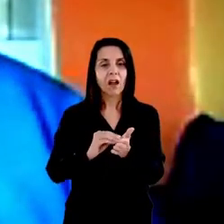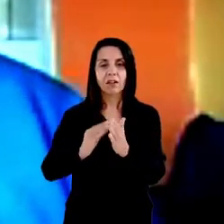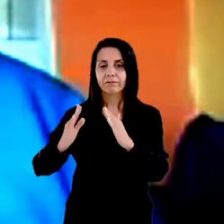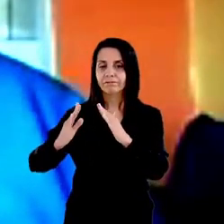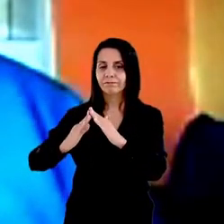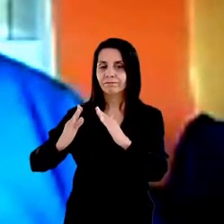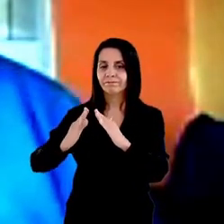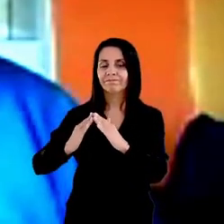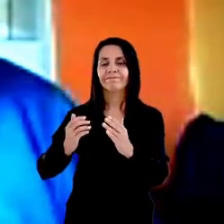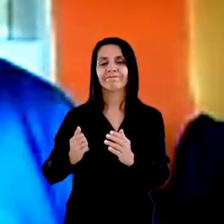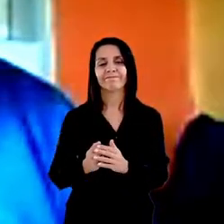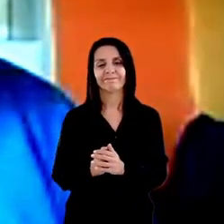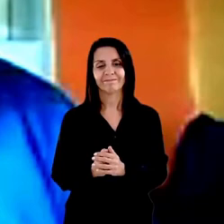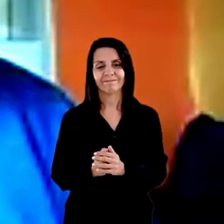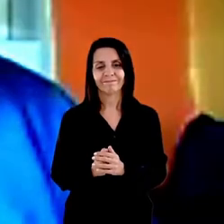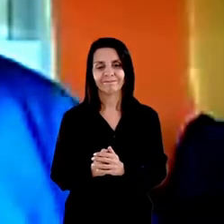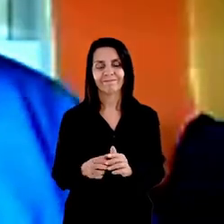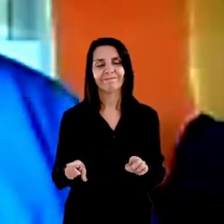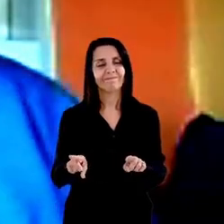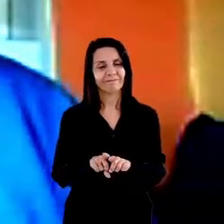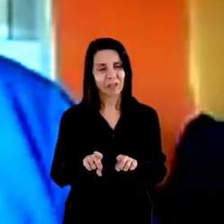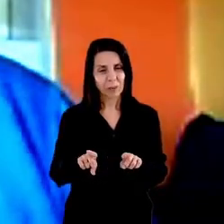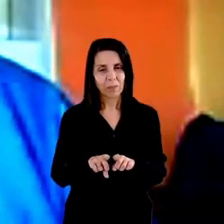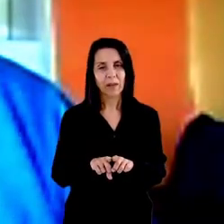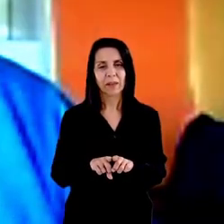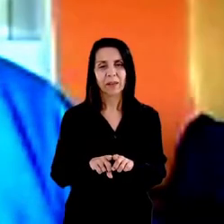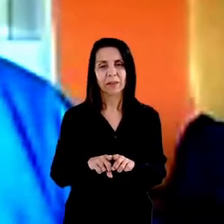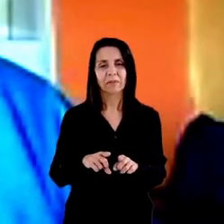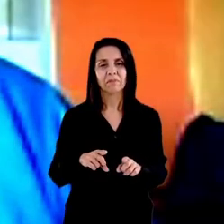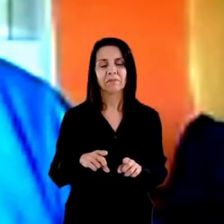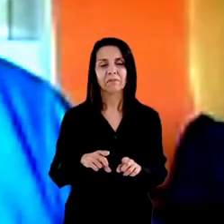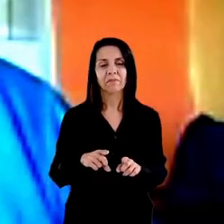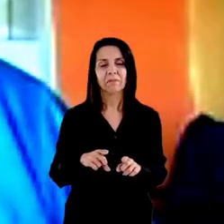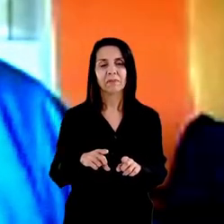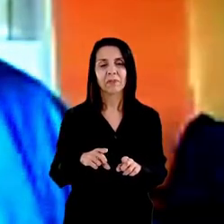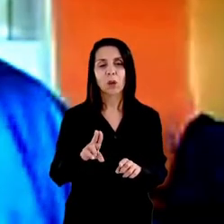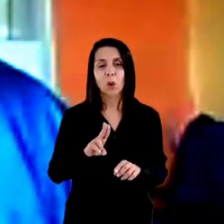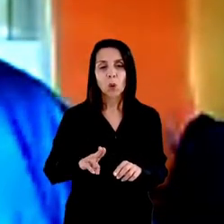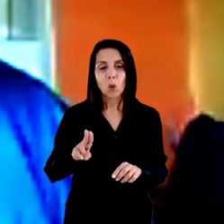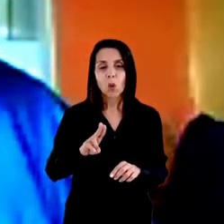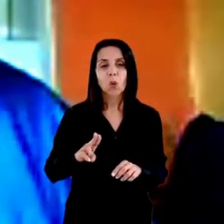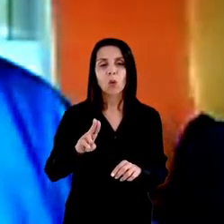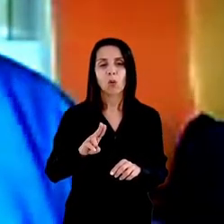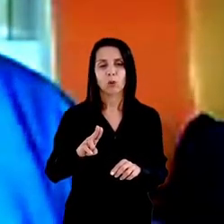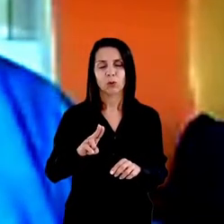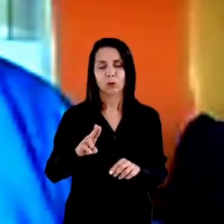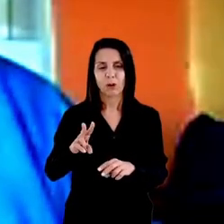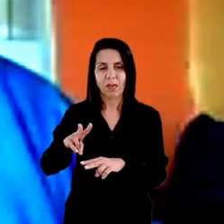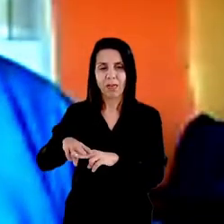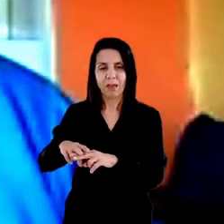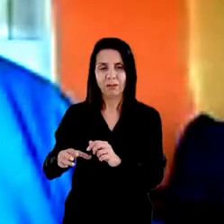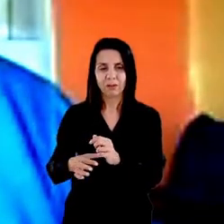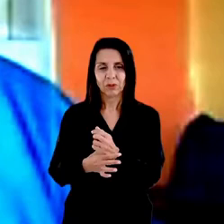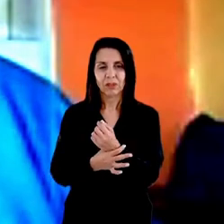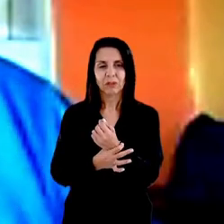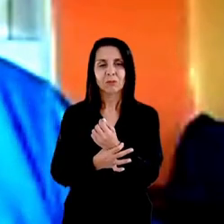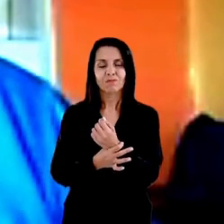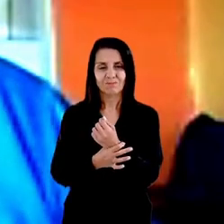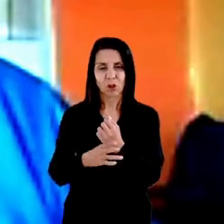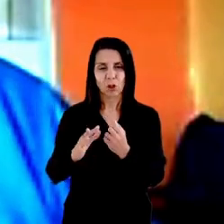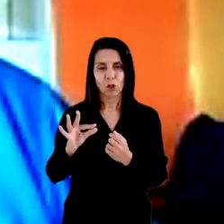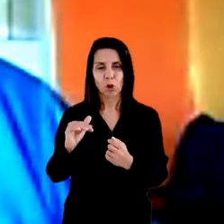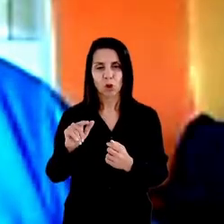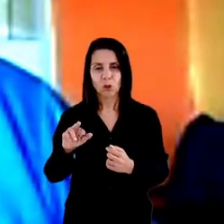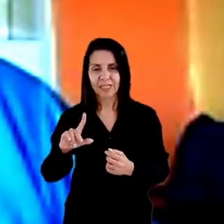questões previdenciárias que são muitas o uso de tornozeleira que é um nó para a população de rua e os pagamentos em dinheiro a